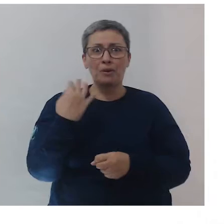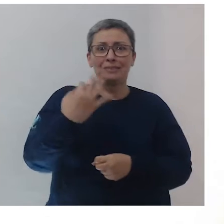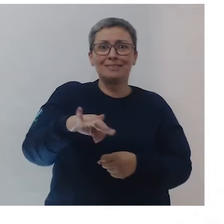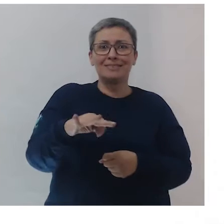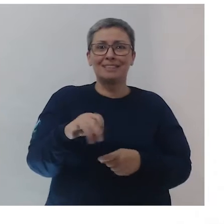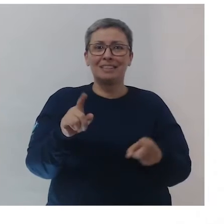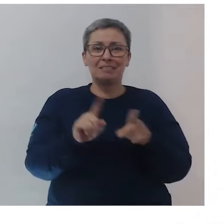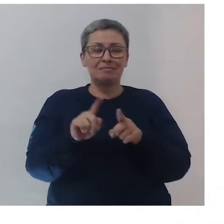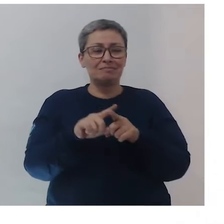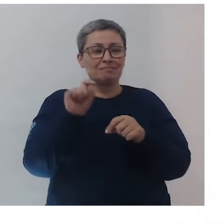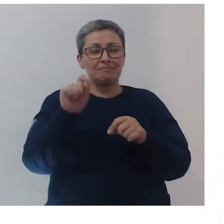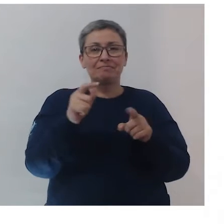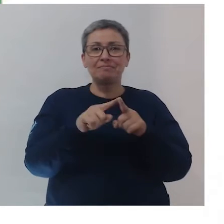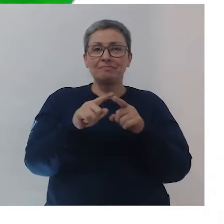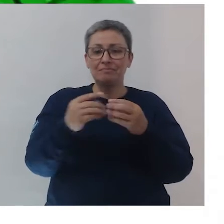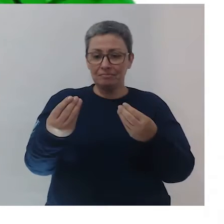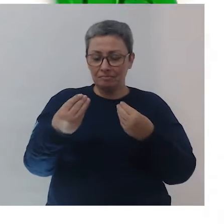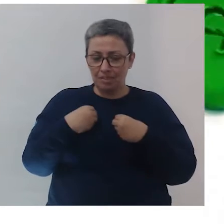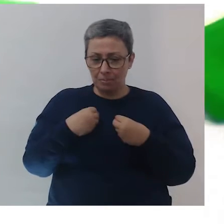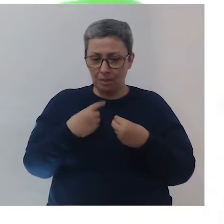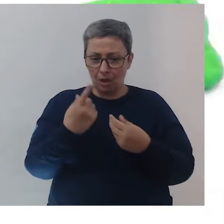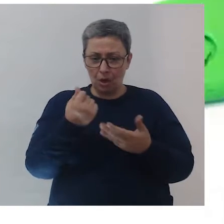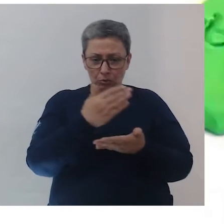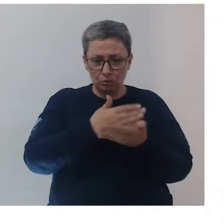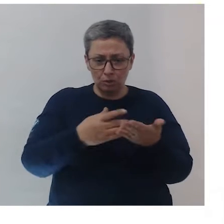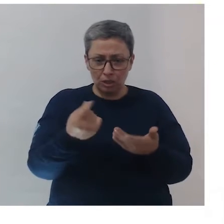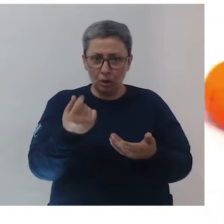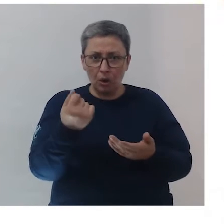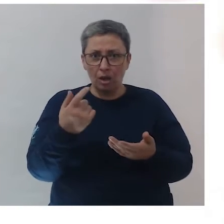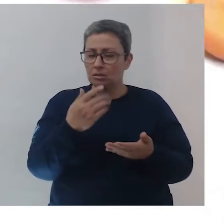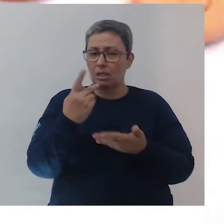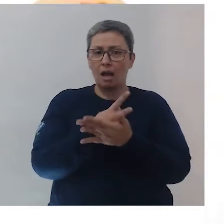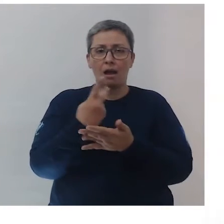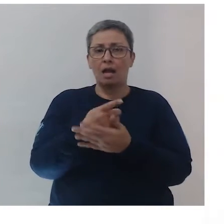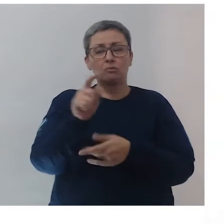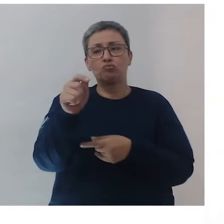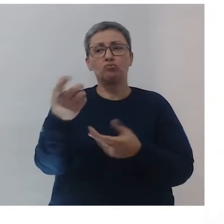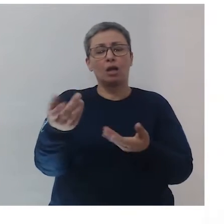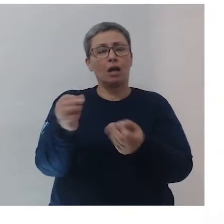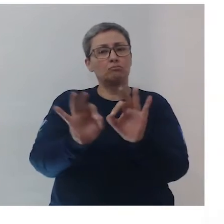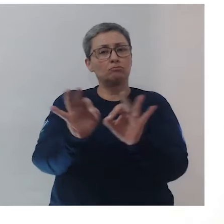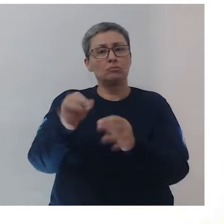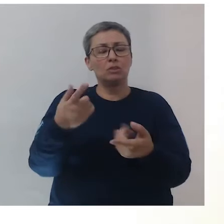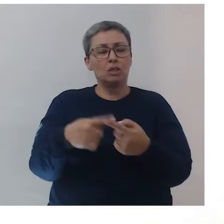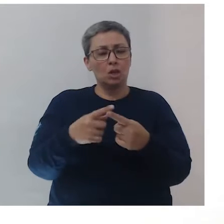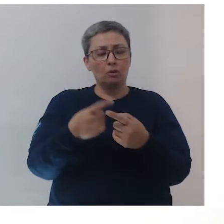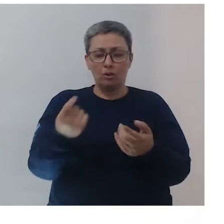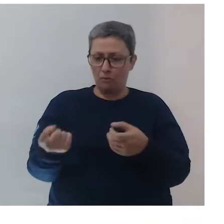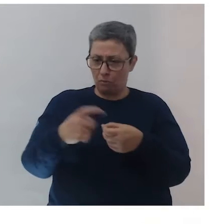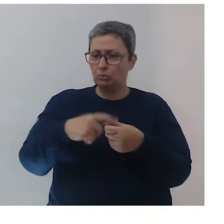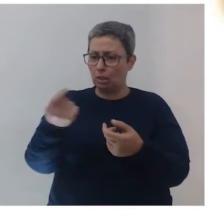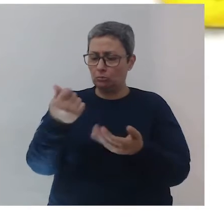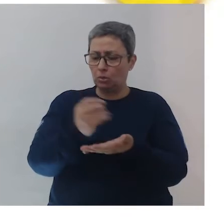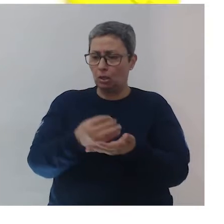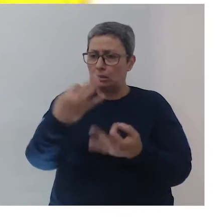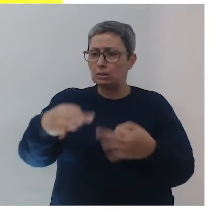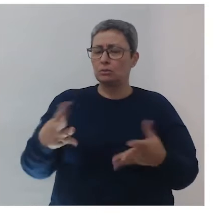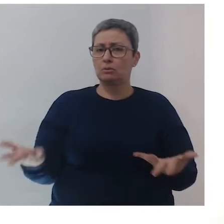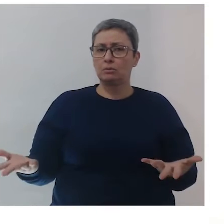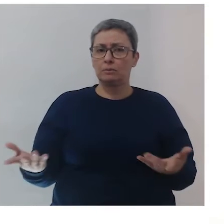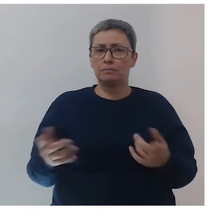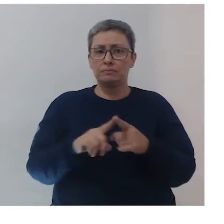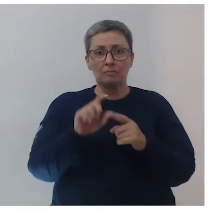certo. A menina me foi e me deu o troco errado, eu falei, tá de oferta, tá de oferta, trocou. Eu toquei lá e me deu o troco certo.